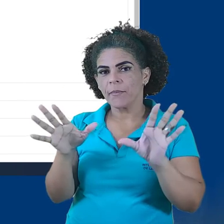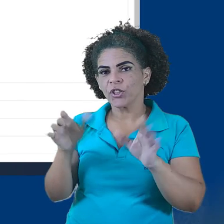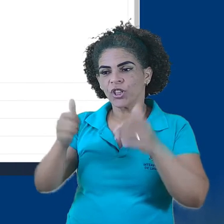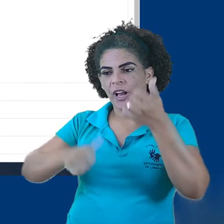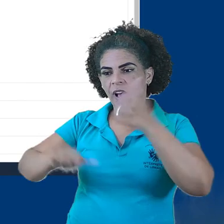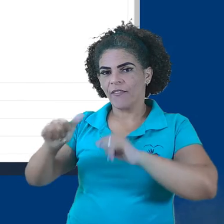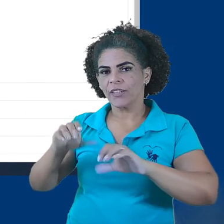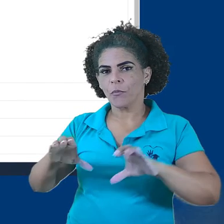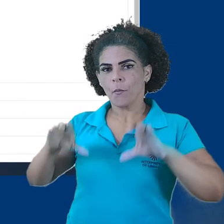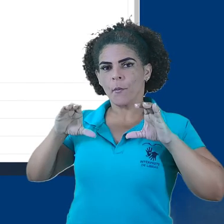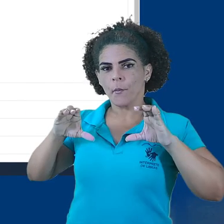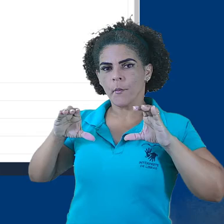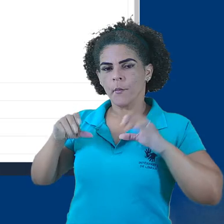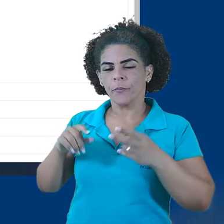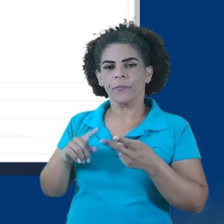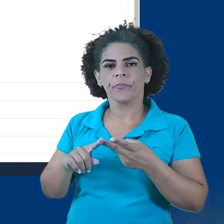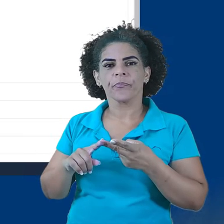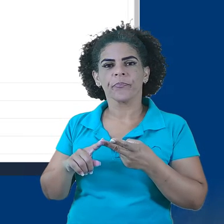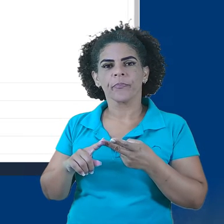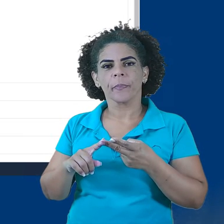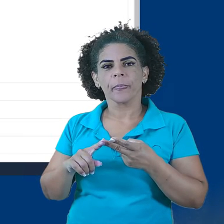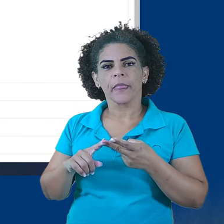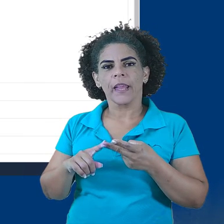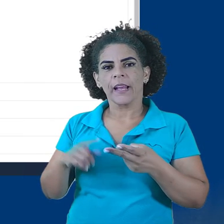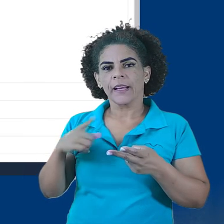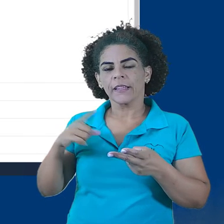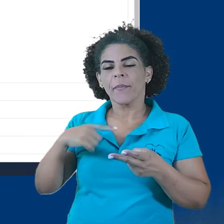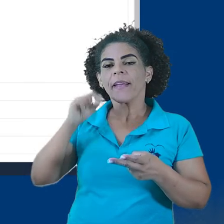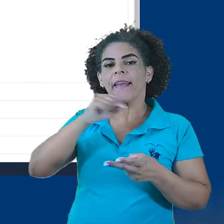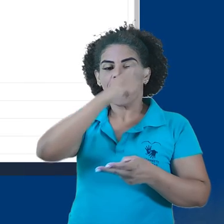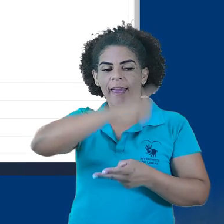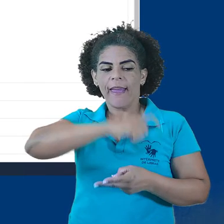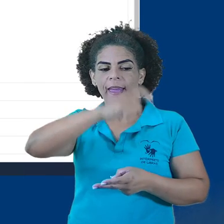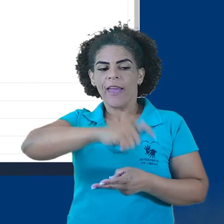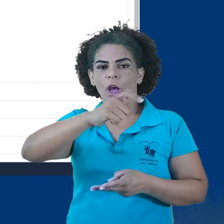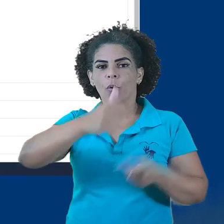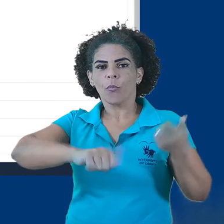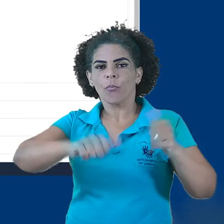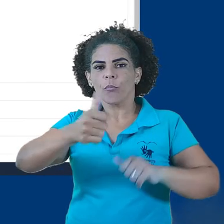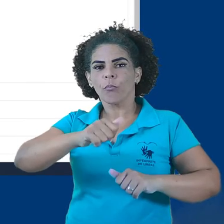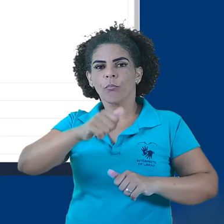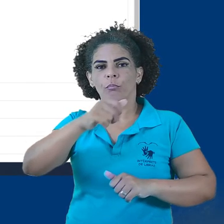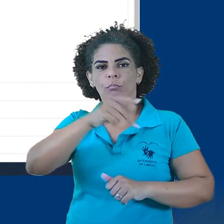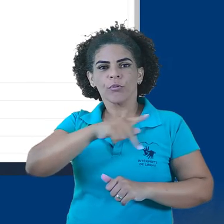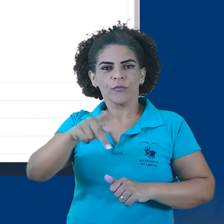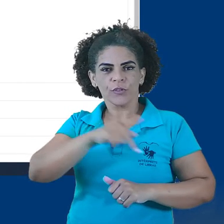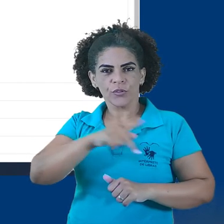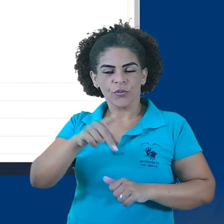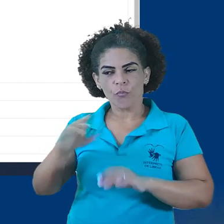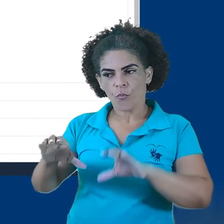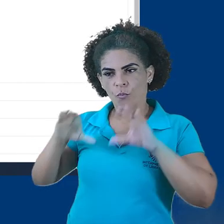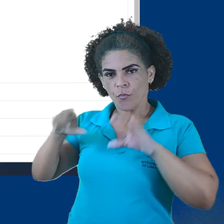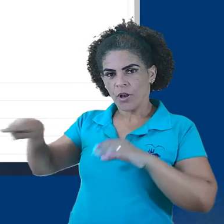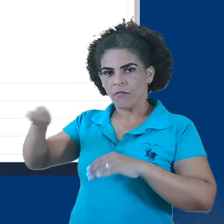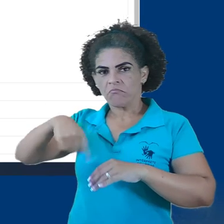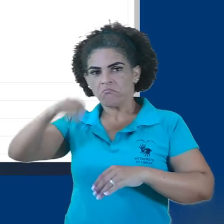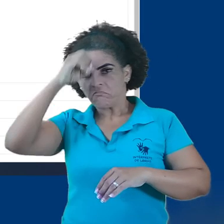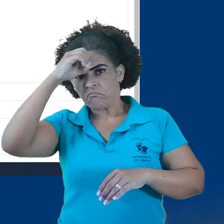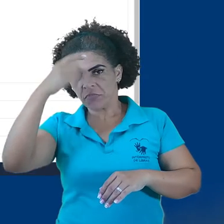Por exemplo, como permitir avaliação anônima, ocultar dos estudantes a identidade do avaliador,